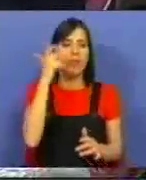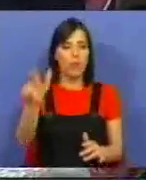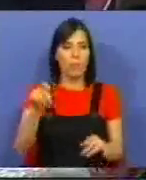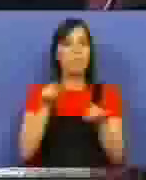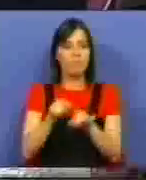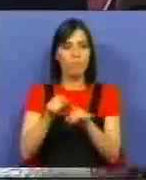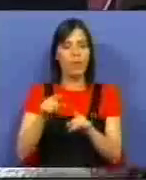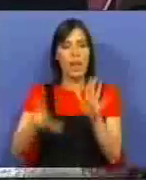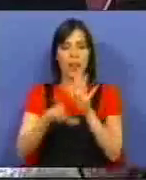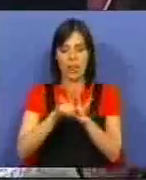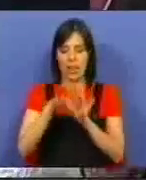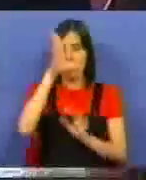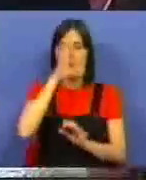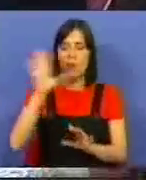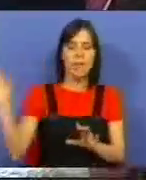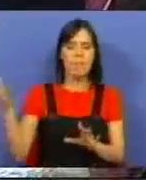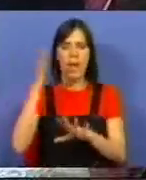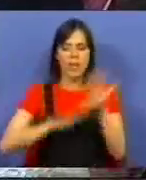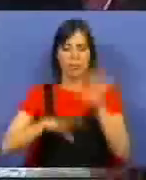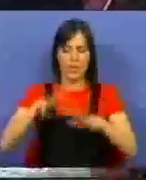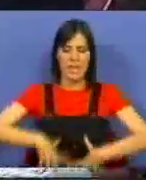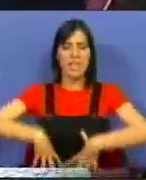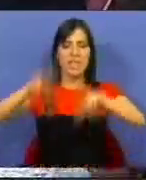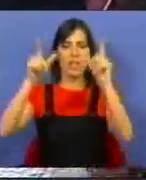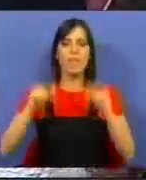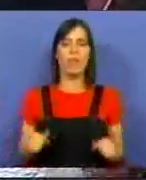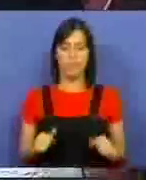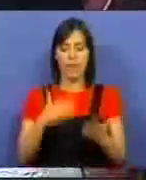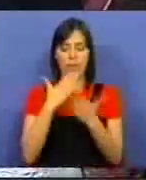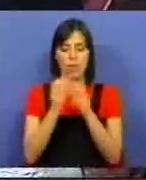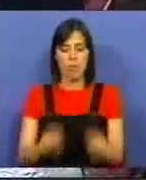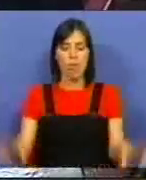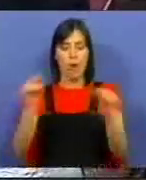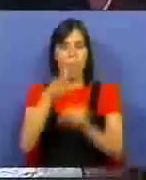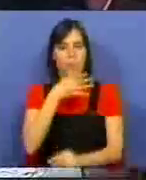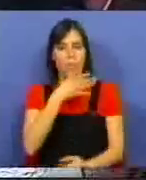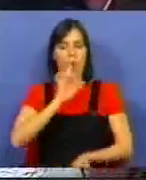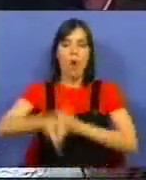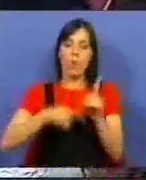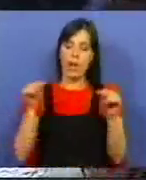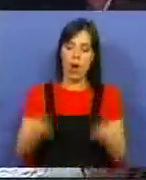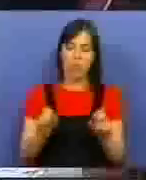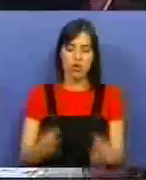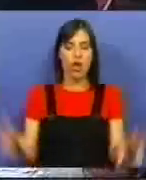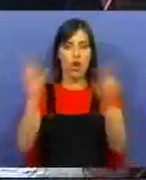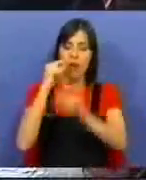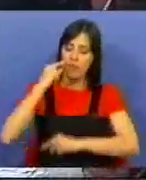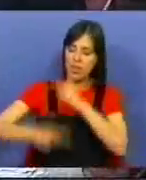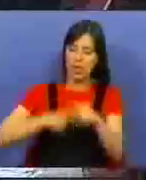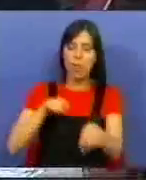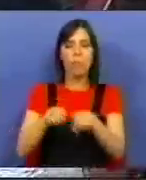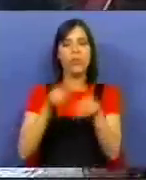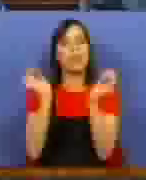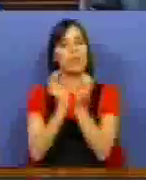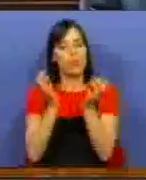uma das legislaturas que mais desenvolveu e deu nova ambição àquilo que é hoje uma nova geração de